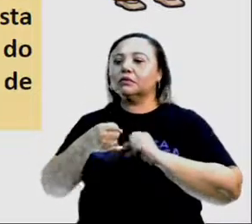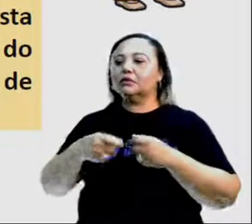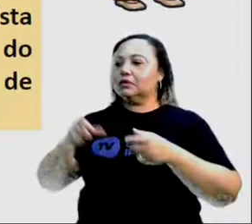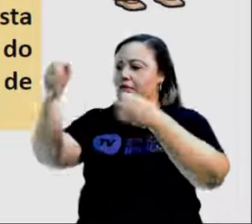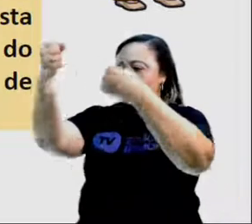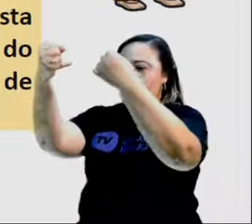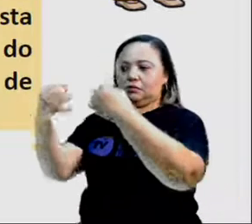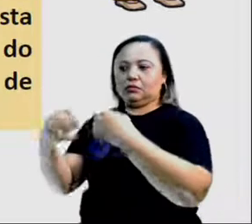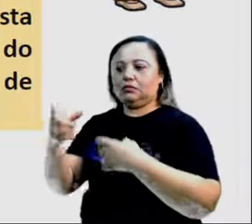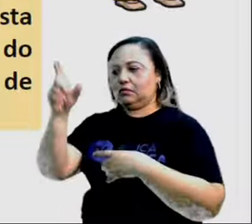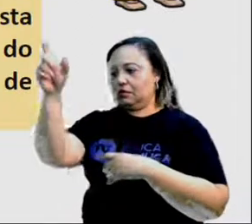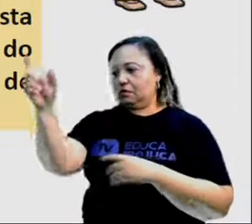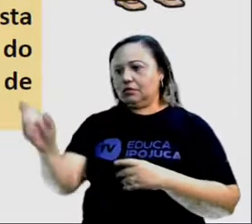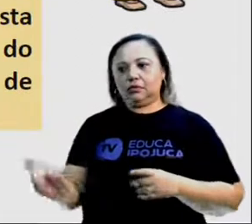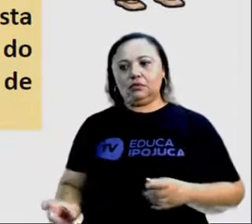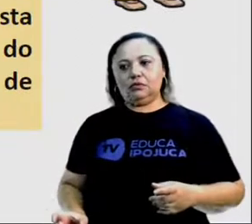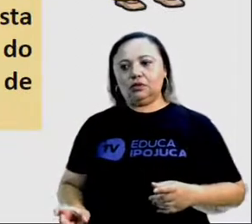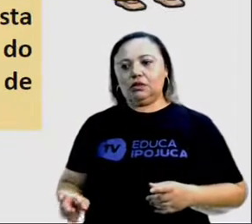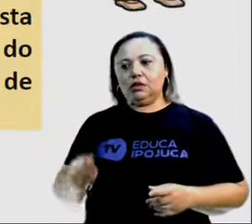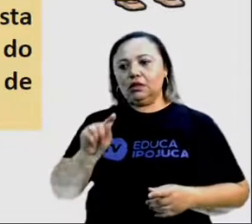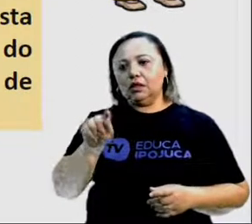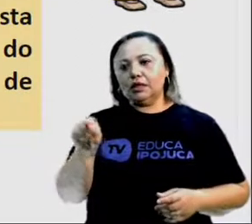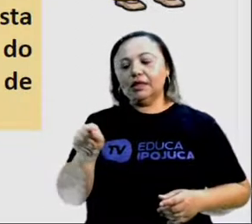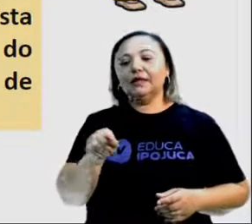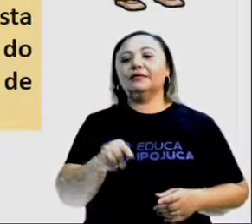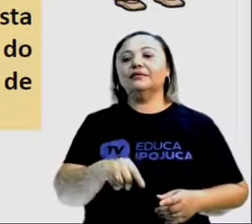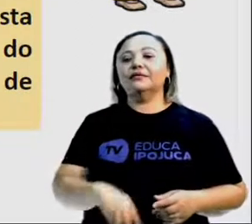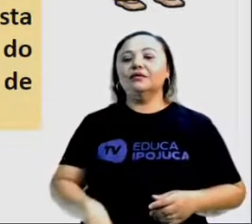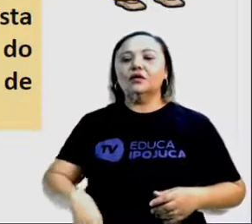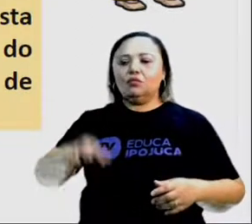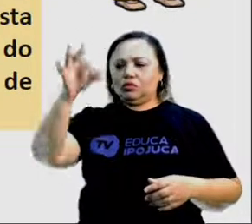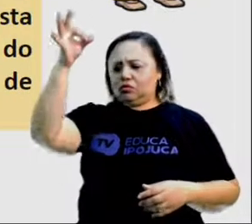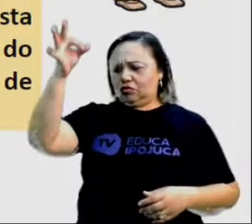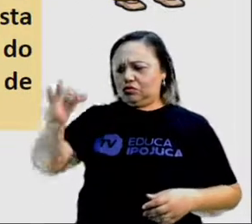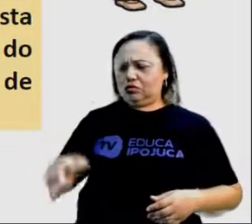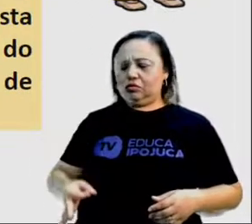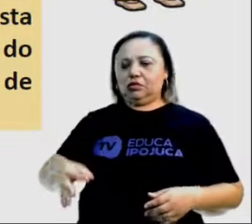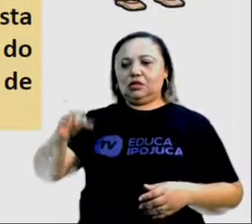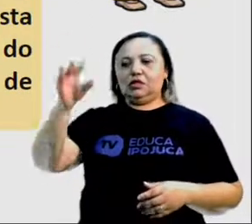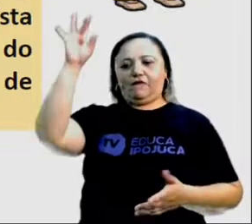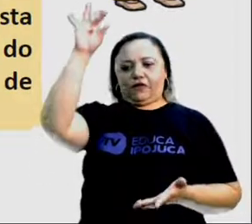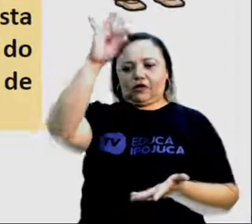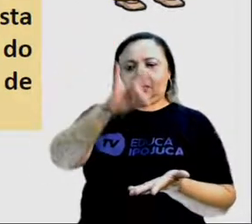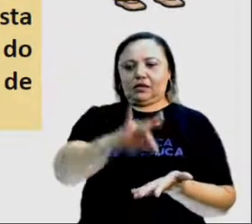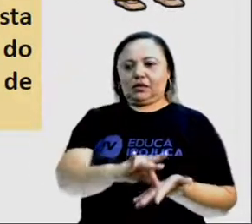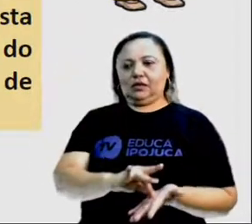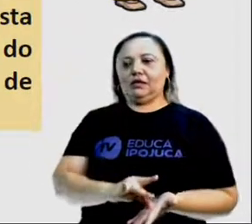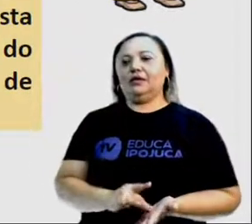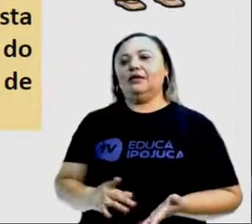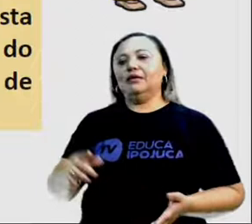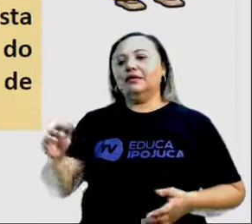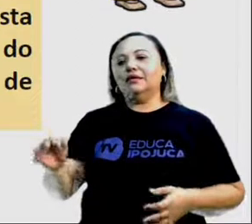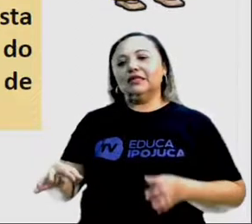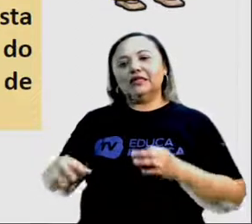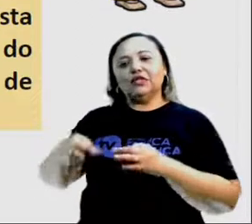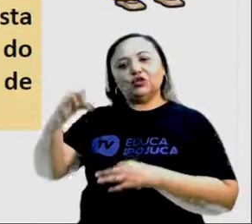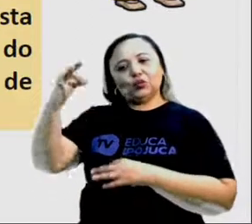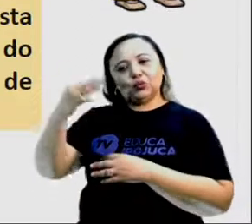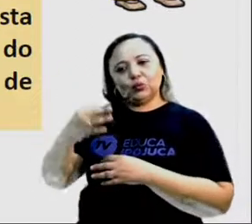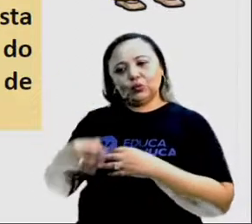entidade que não é parcial. Significa alguém justo, reto, equitativo ou